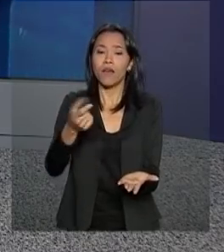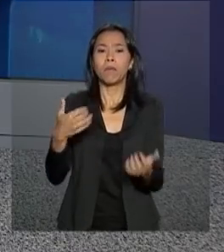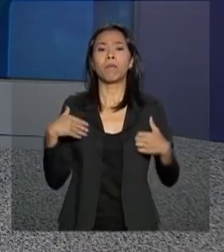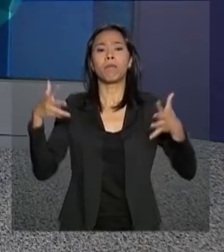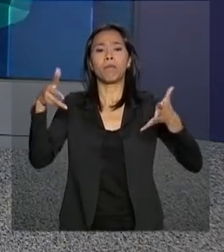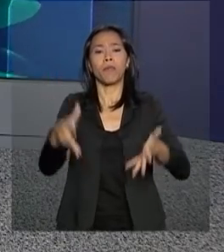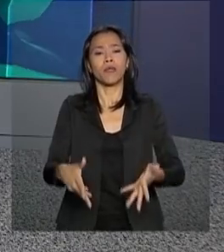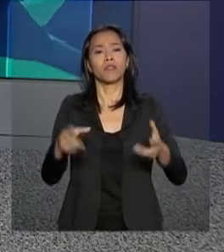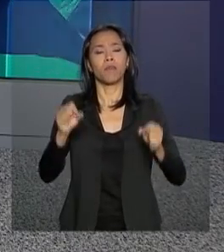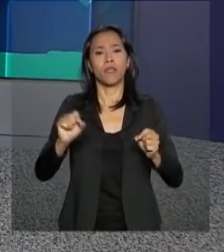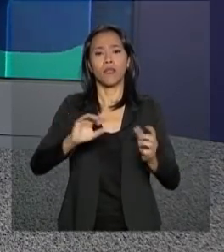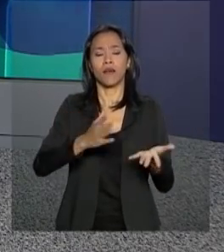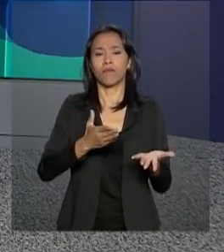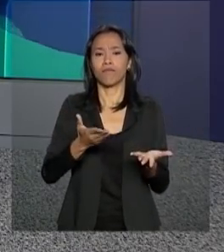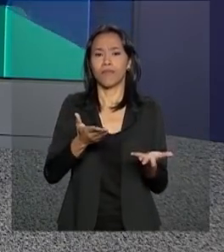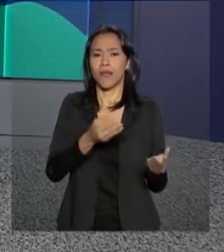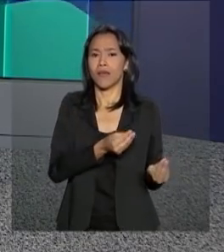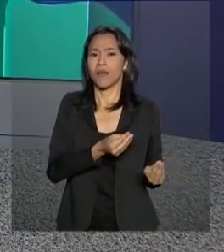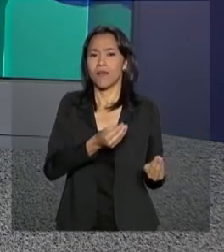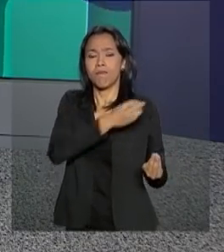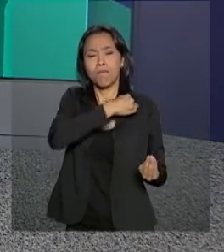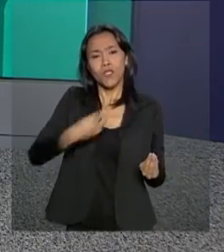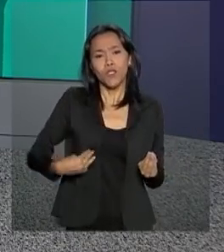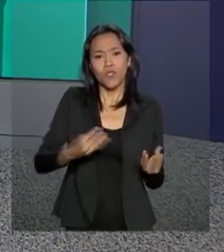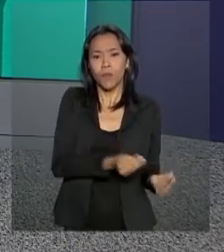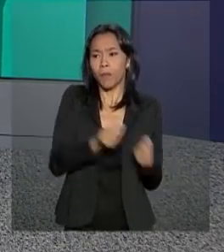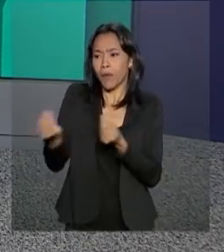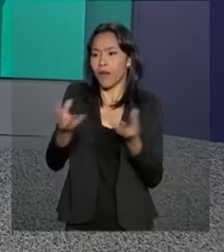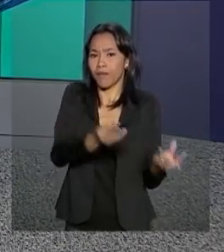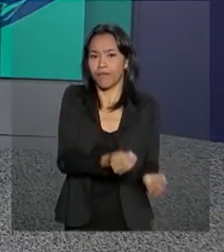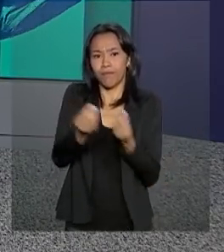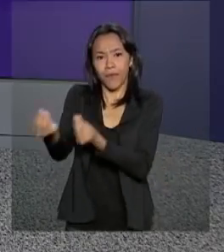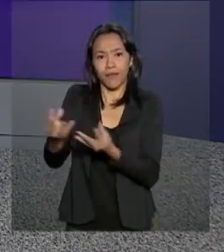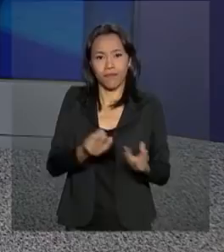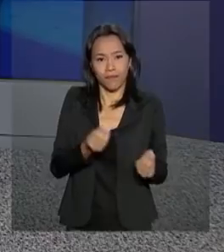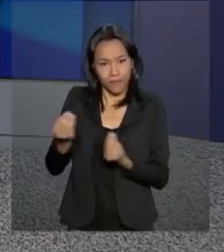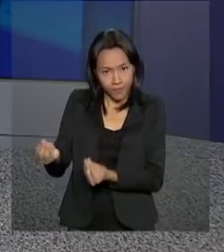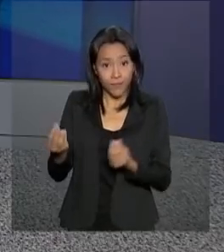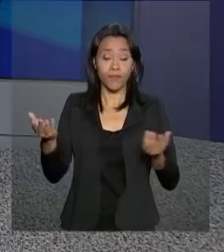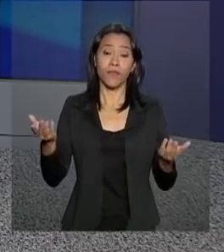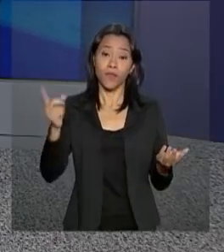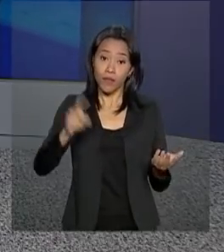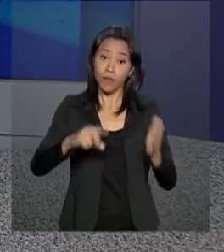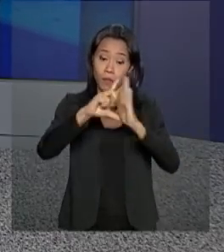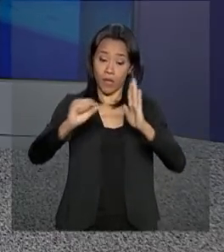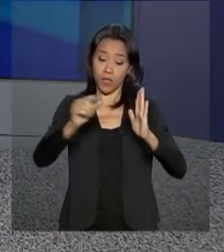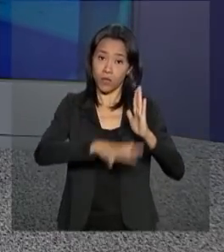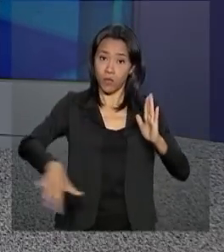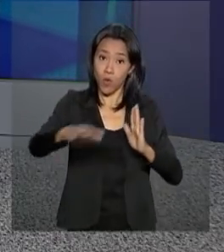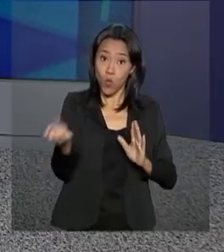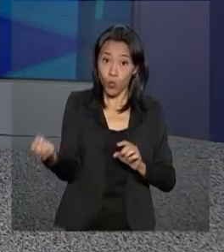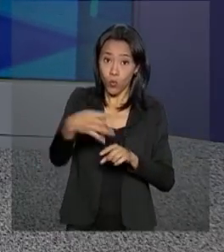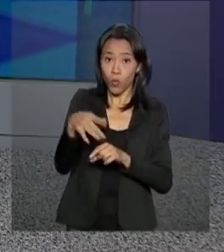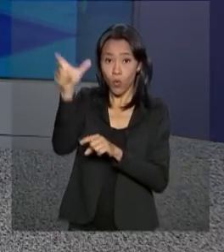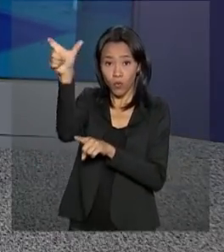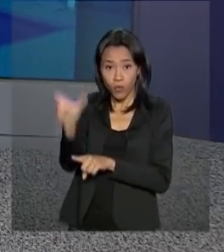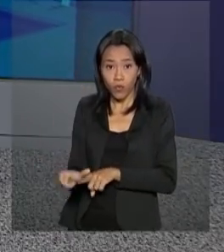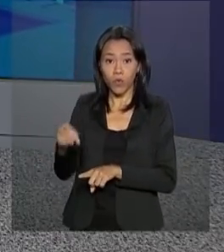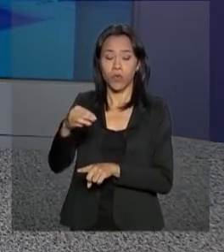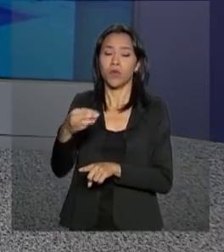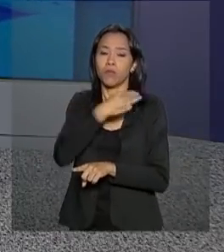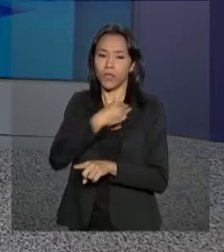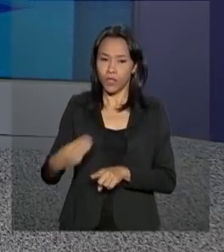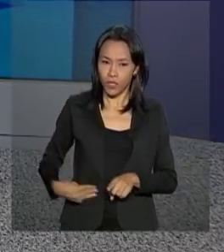transmissão de cargo dos ministros ligados ao Palácio do Planalto. O novo ministro-chefe da Casa Civil, Onyx Lorenzoni,